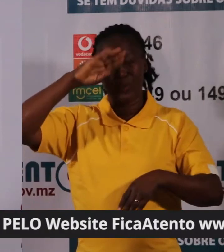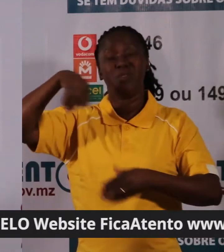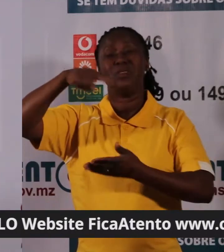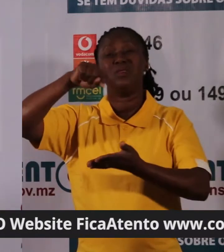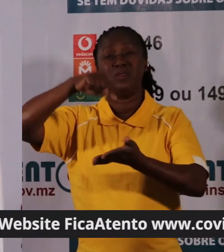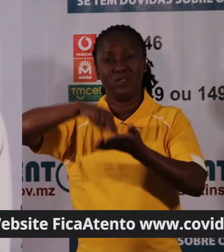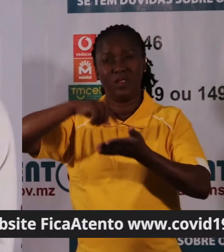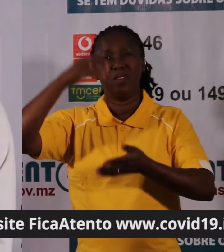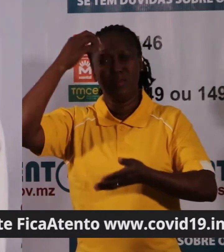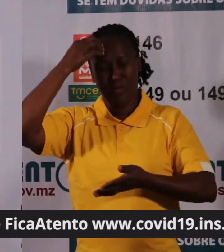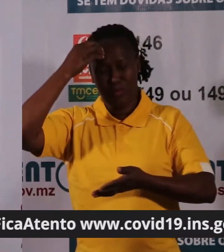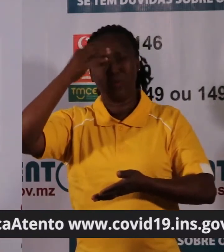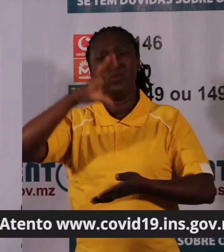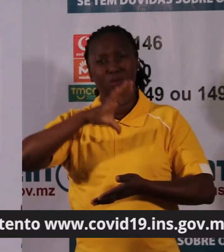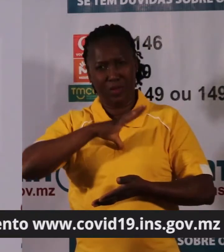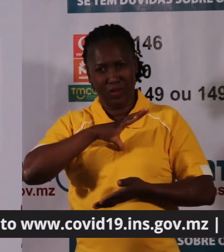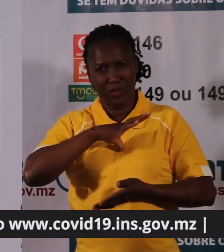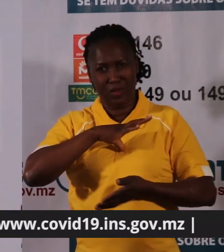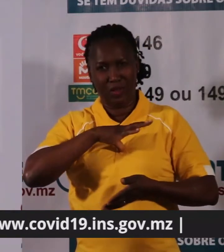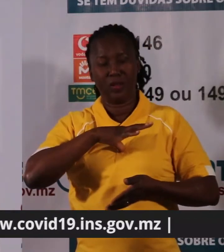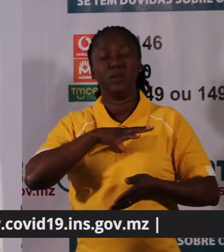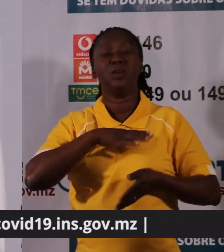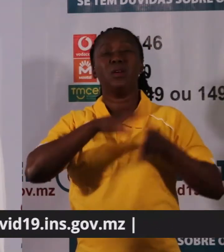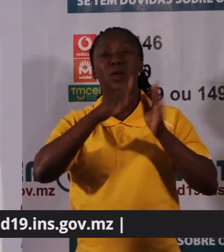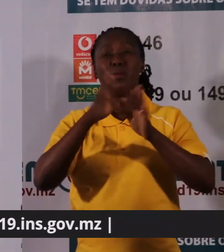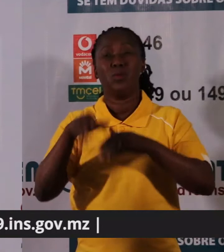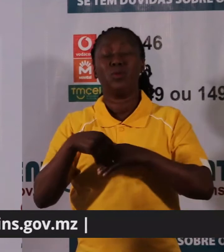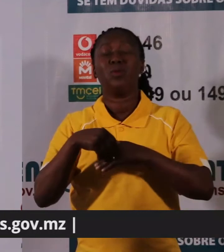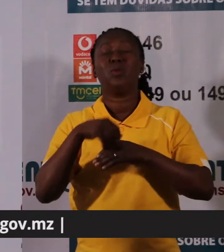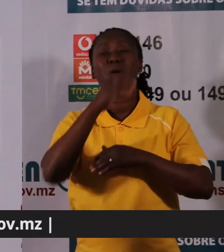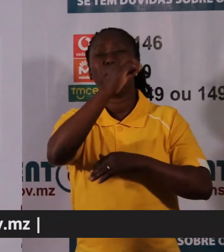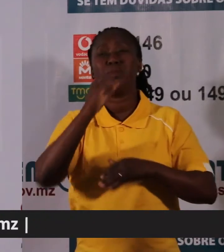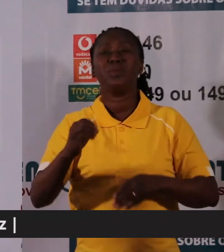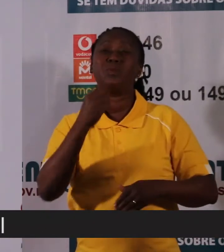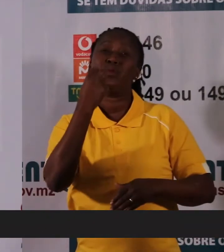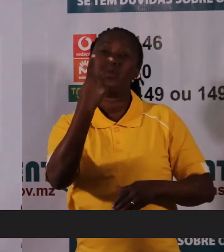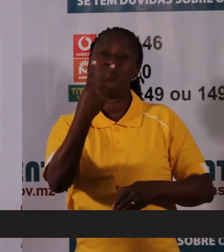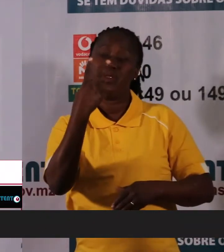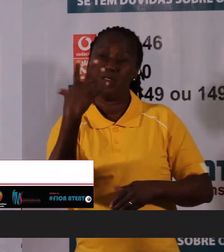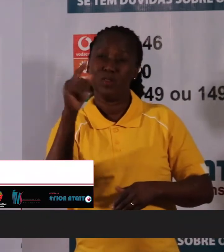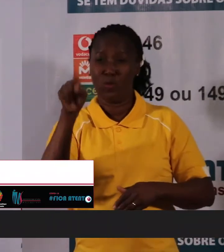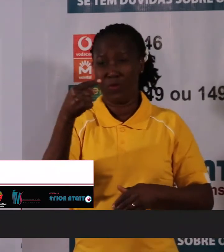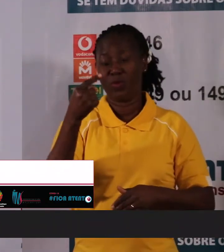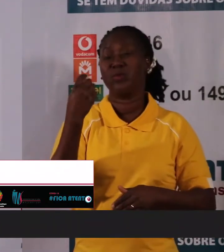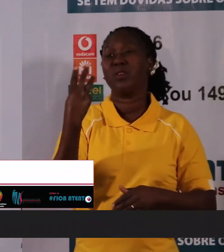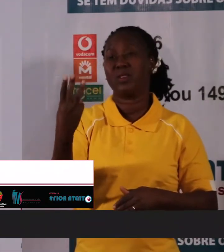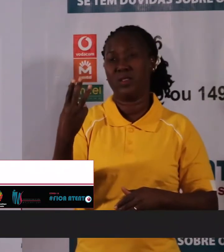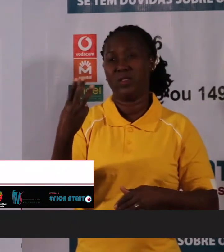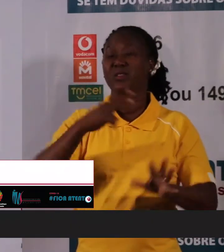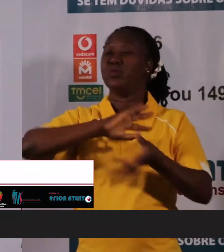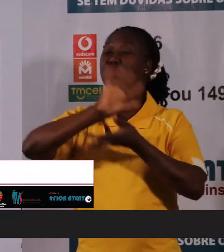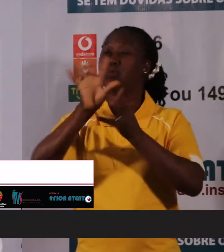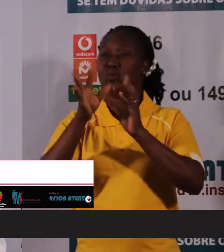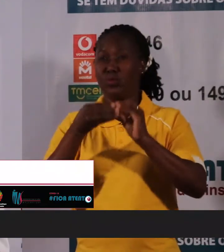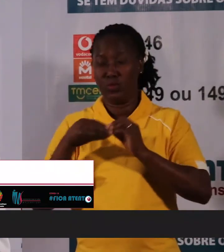contribui com 25,3% de todos os casos positivos